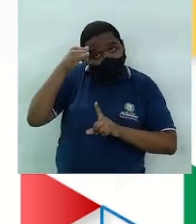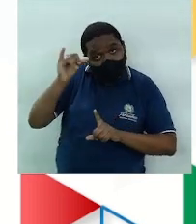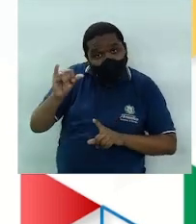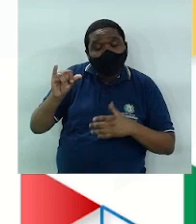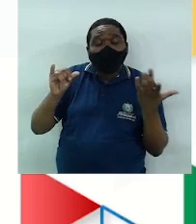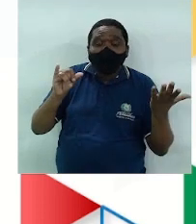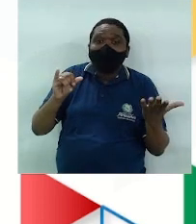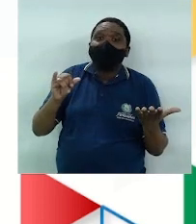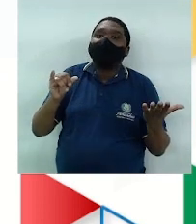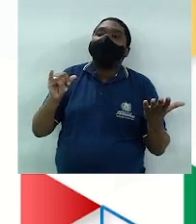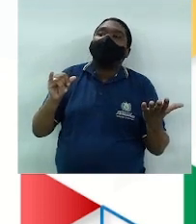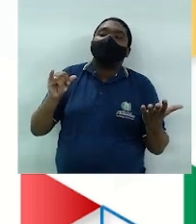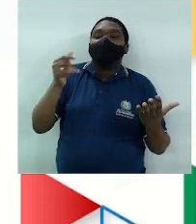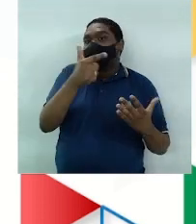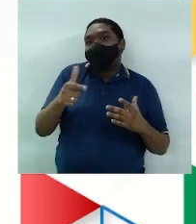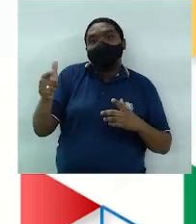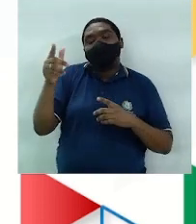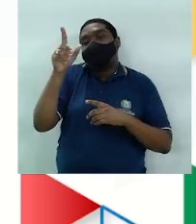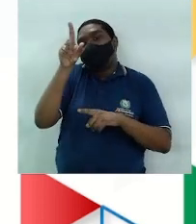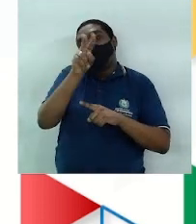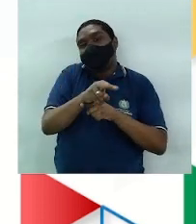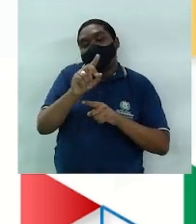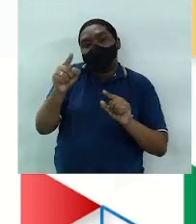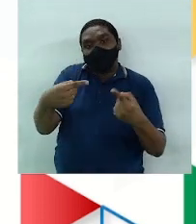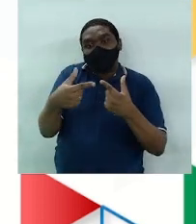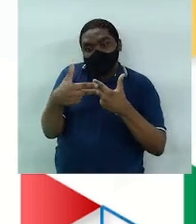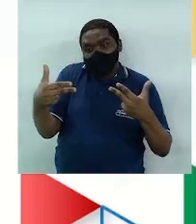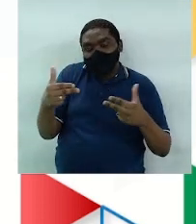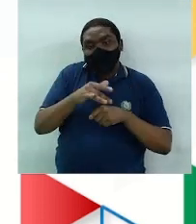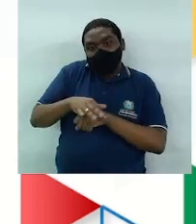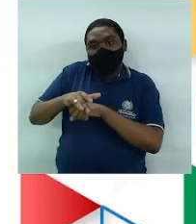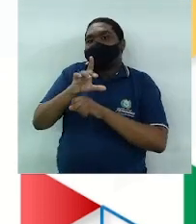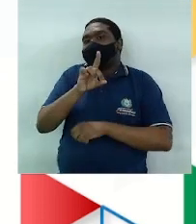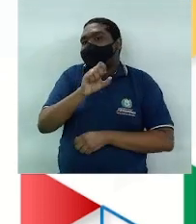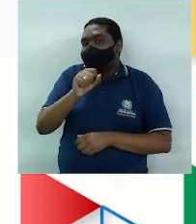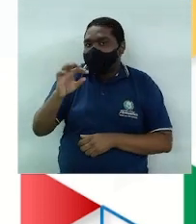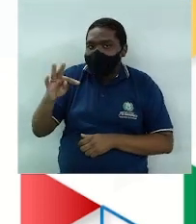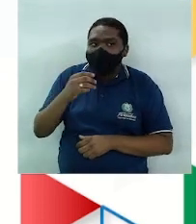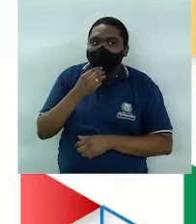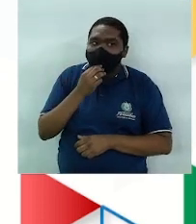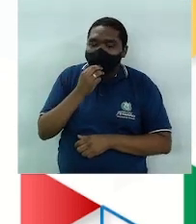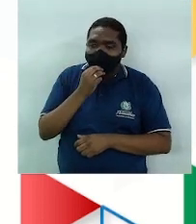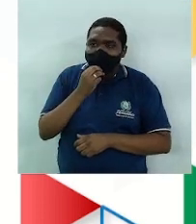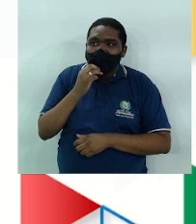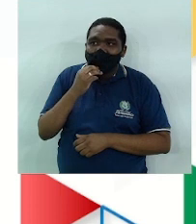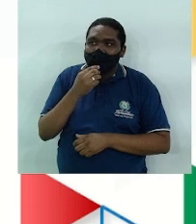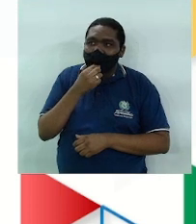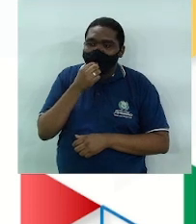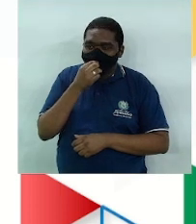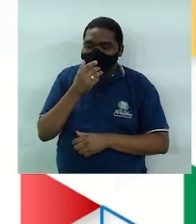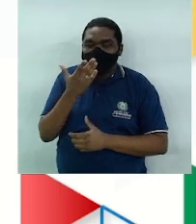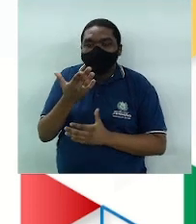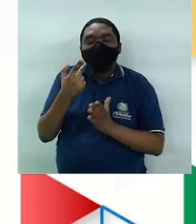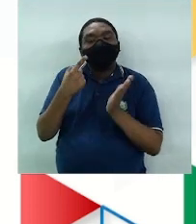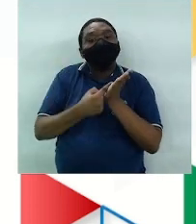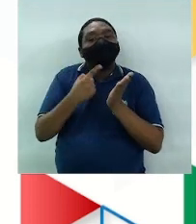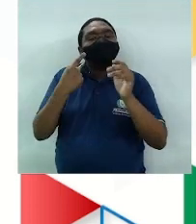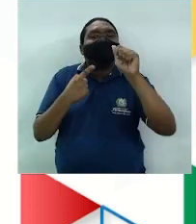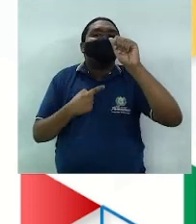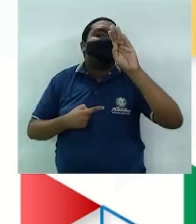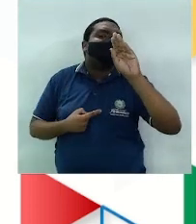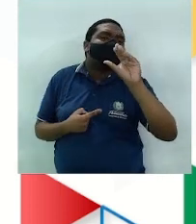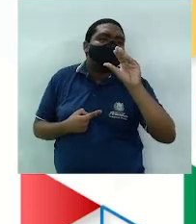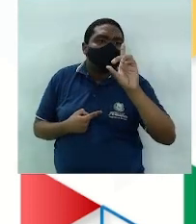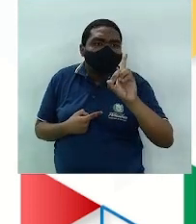normalmente não garantem a proteção contra infecções sexualmente transmissíveis. Marque a alternativa que indica